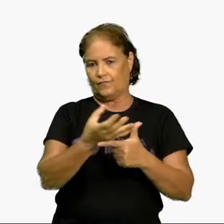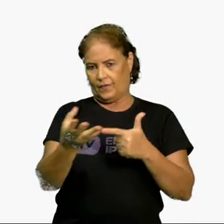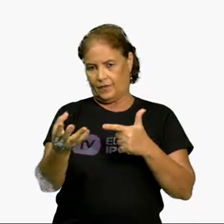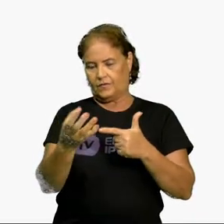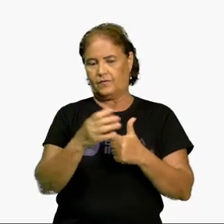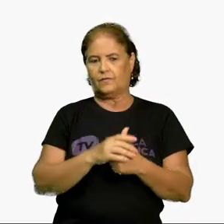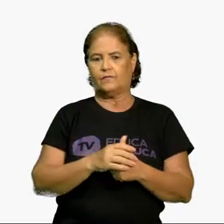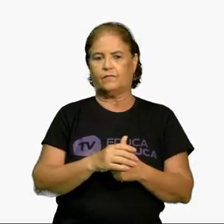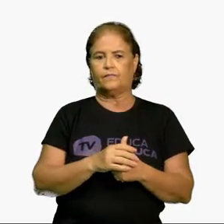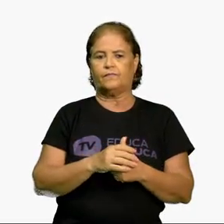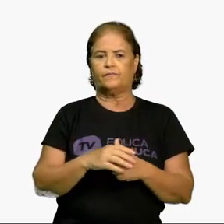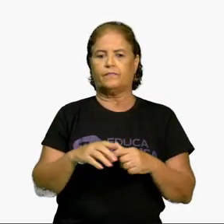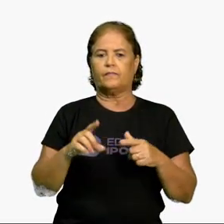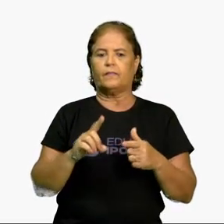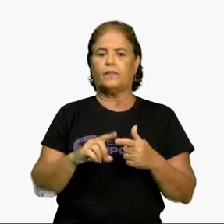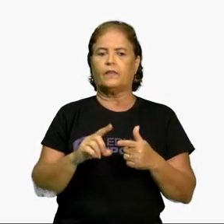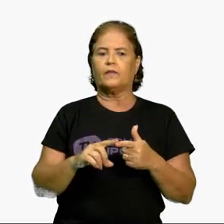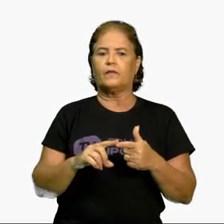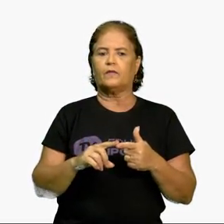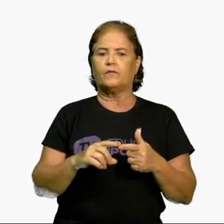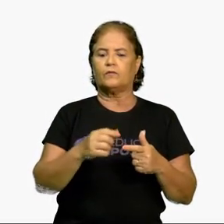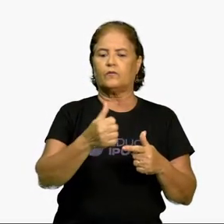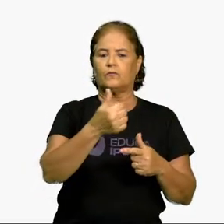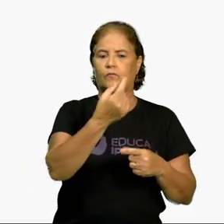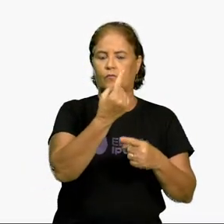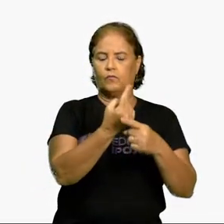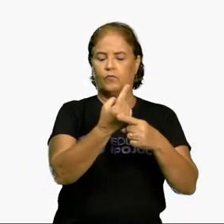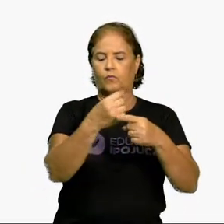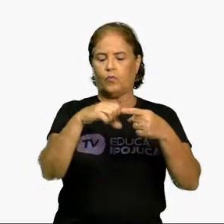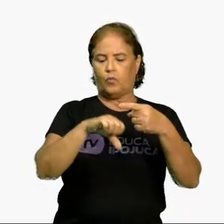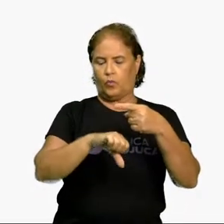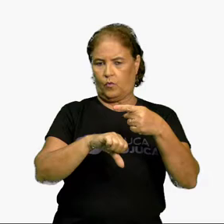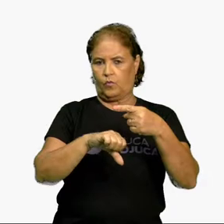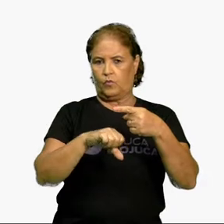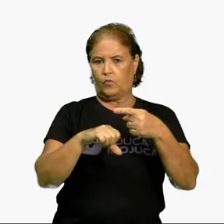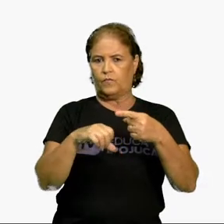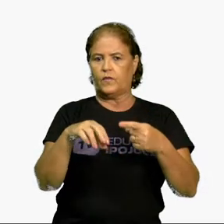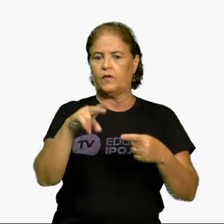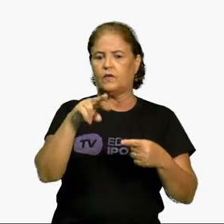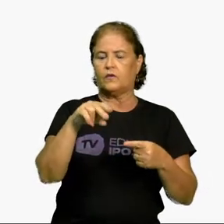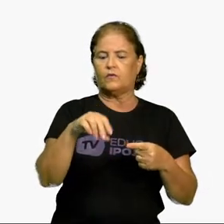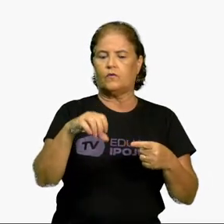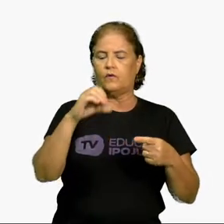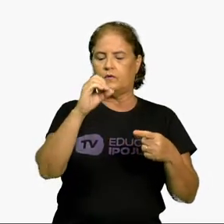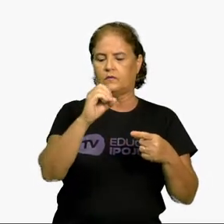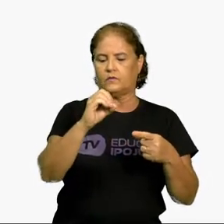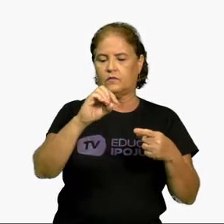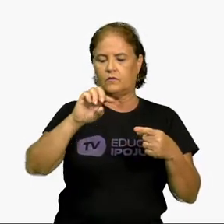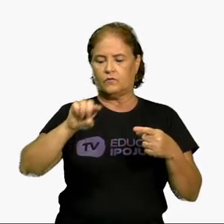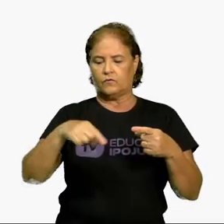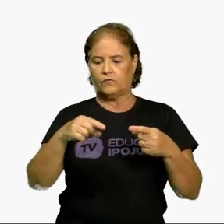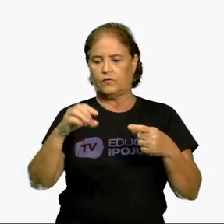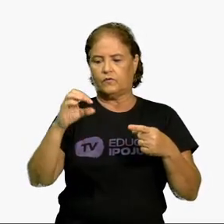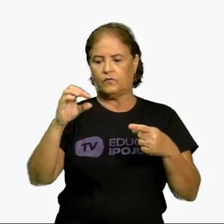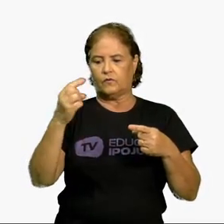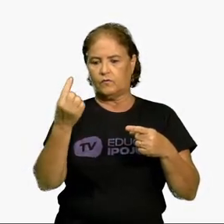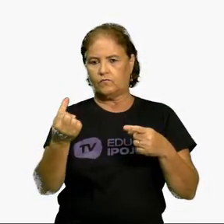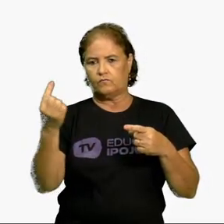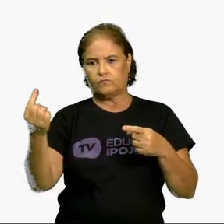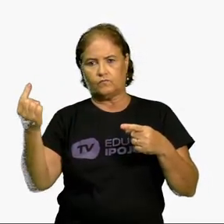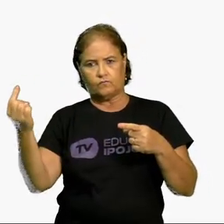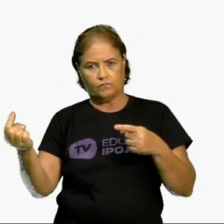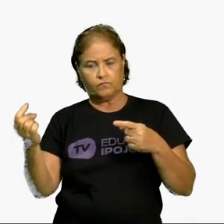é representado na forma decimal. É igual a 0,1111. É uma dízima